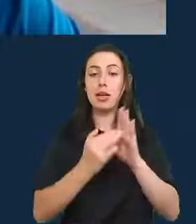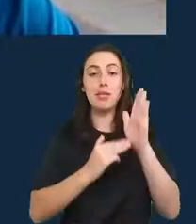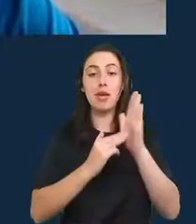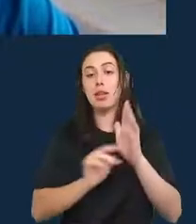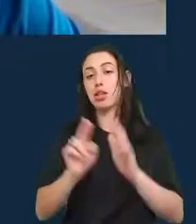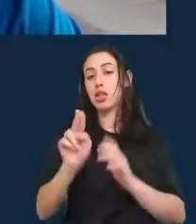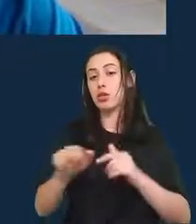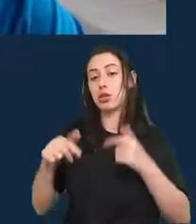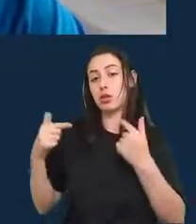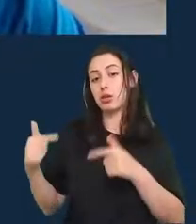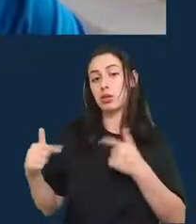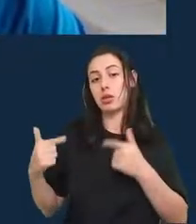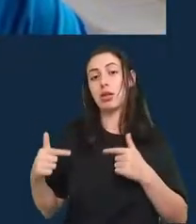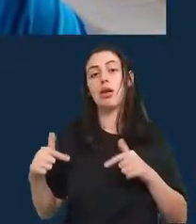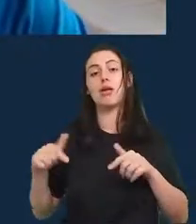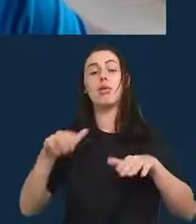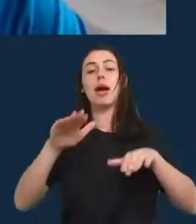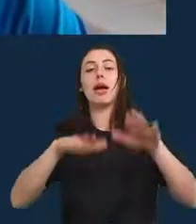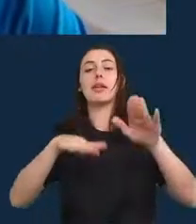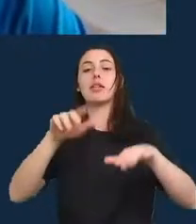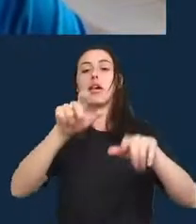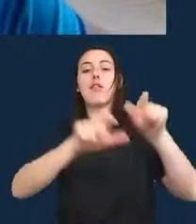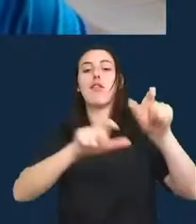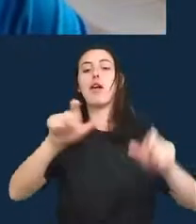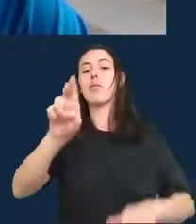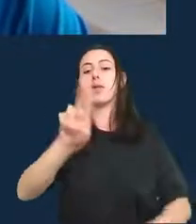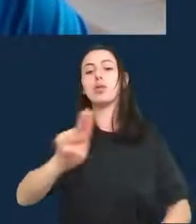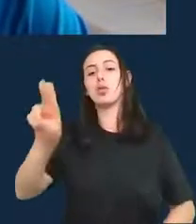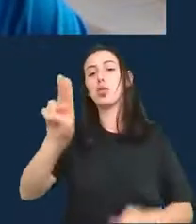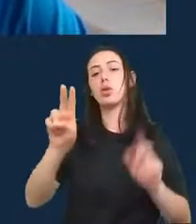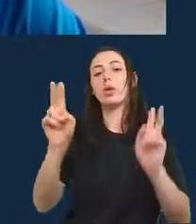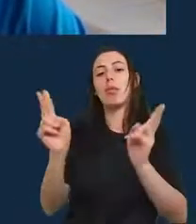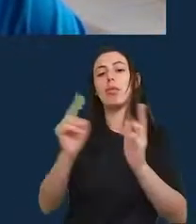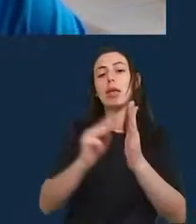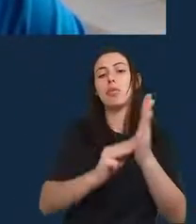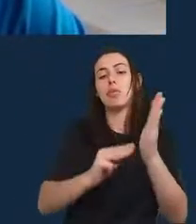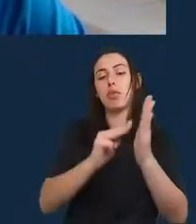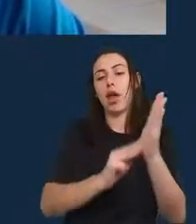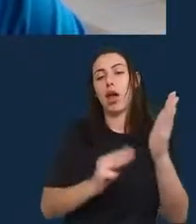alguém use o mesmo método e empregue...